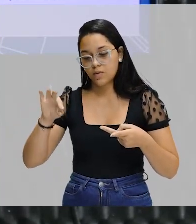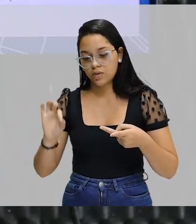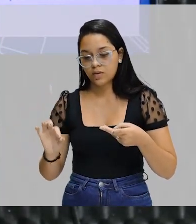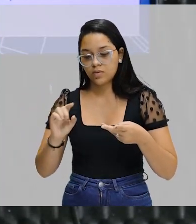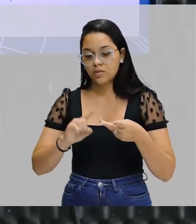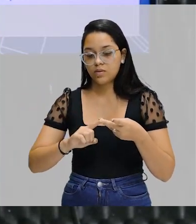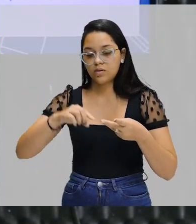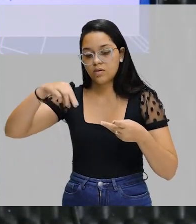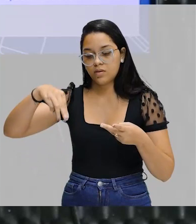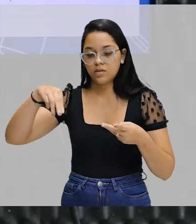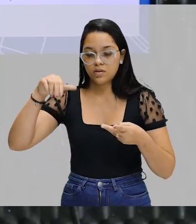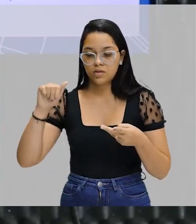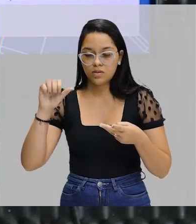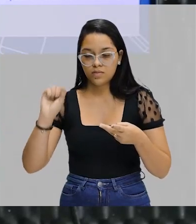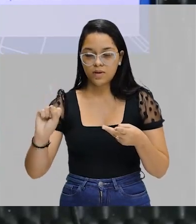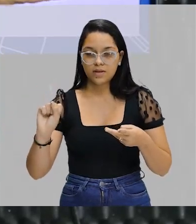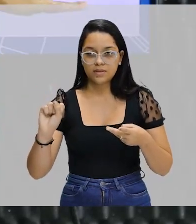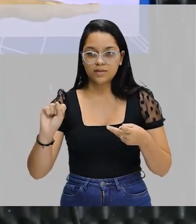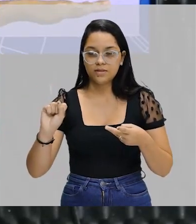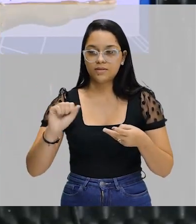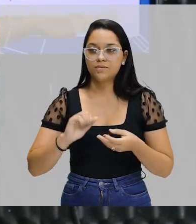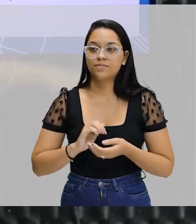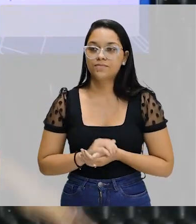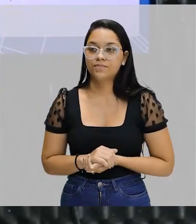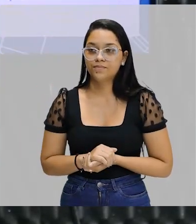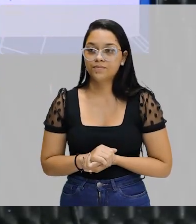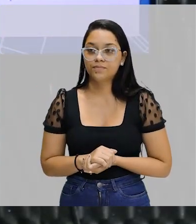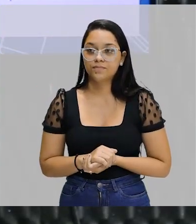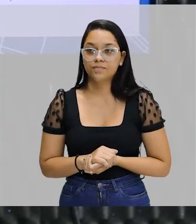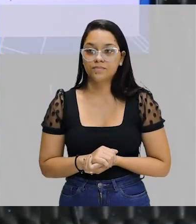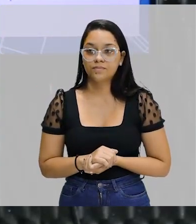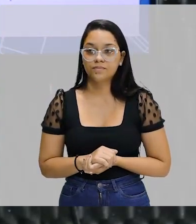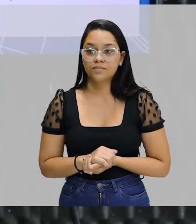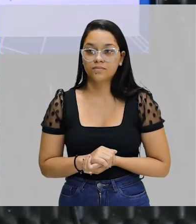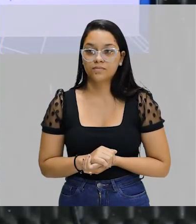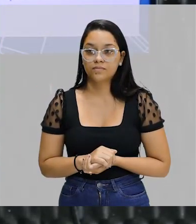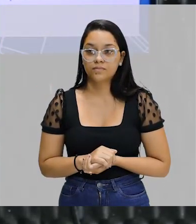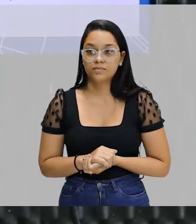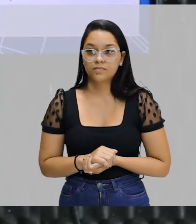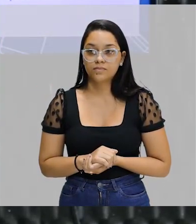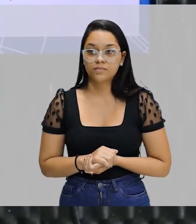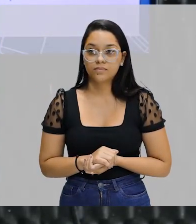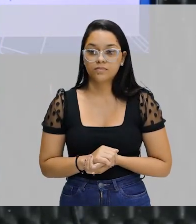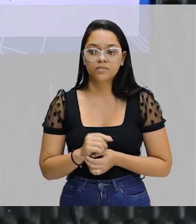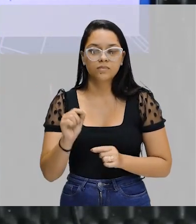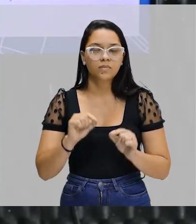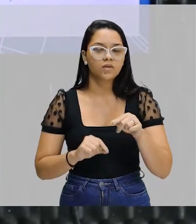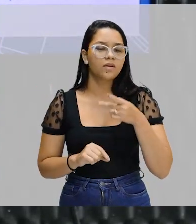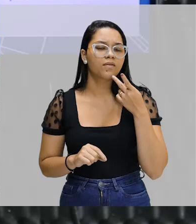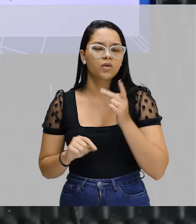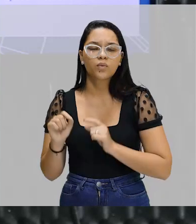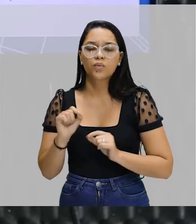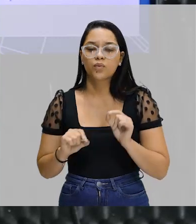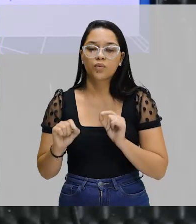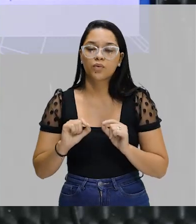Portanto. E no terceiro, anunciado, foi destacada a palavra mas. Tá bom? O que você vai fazer?